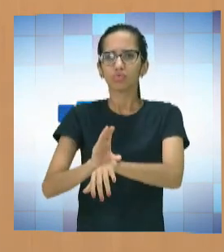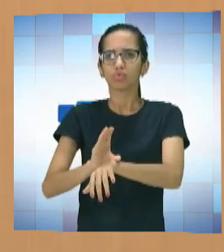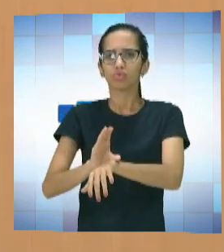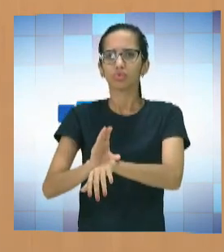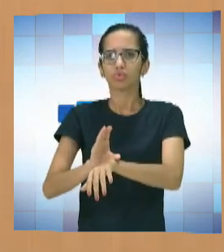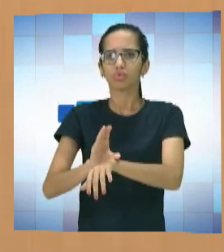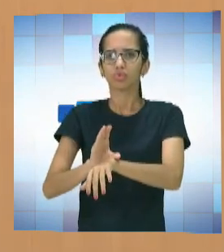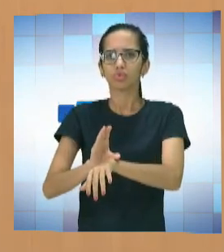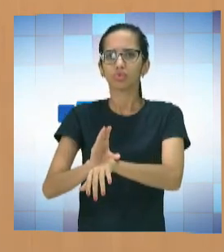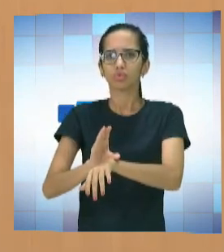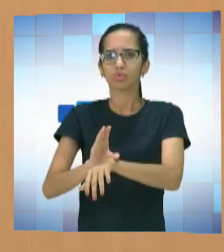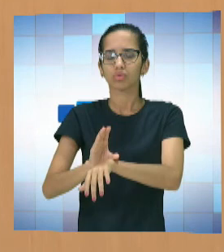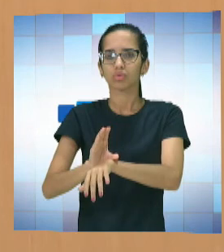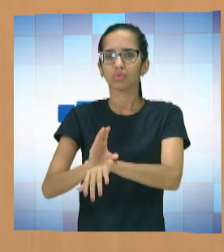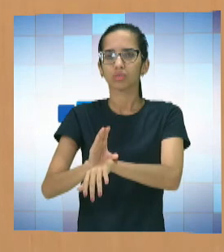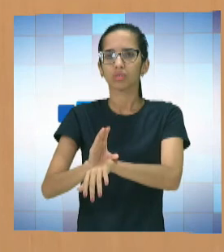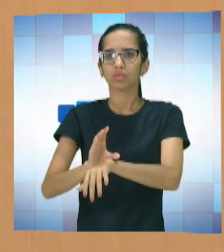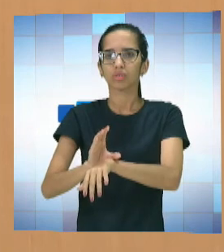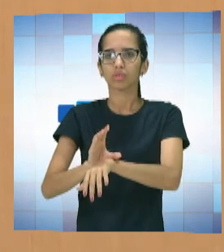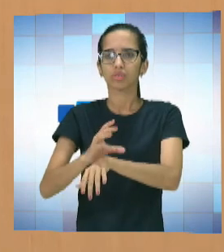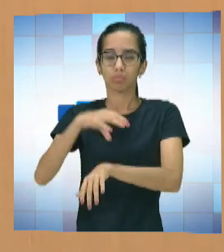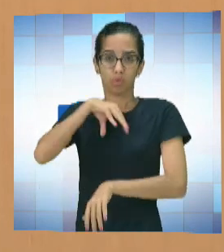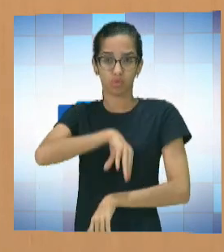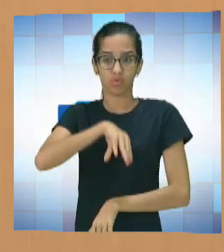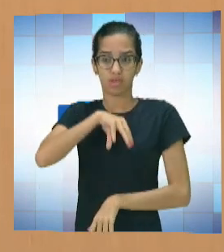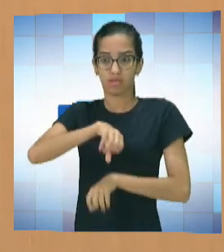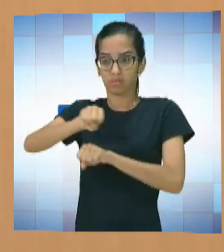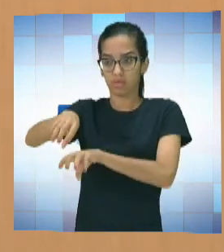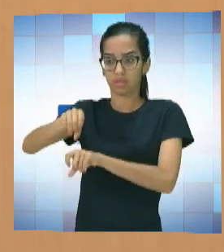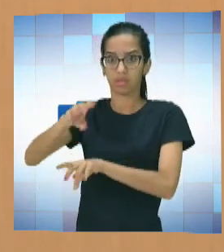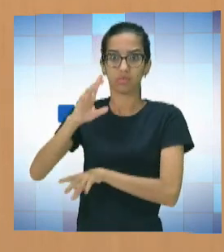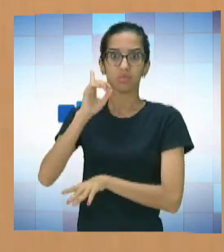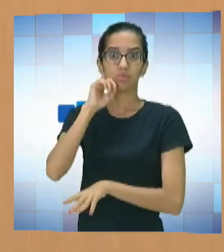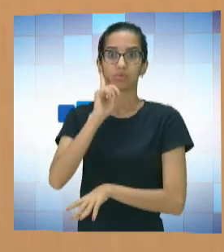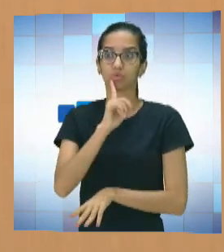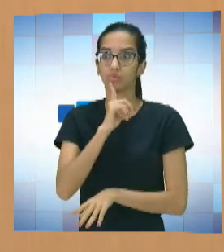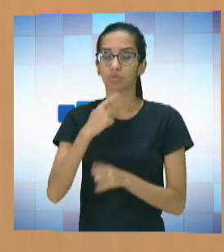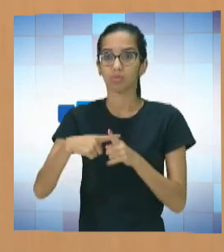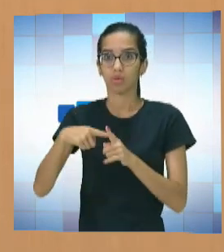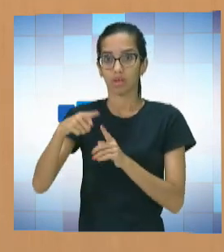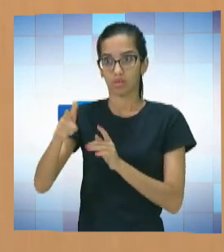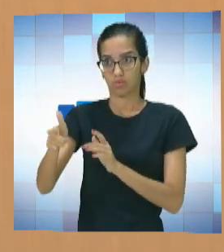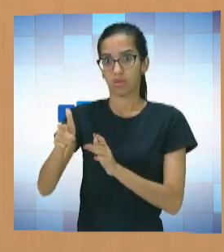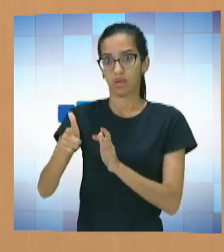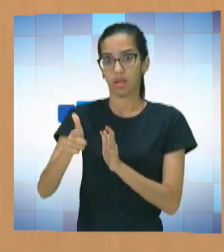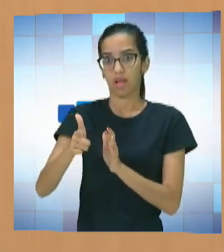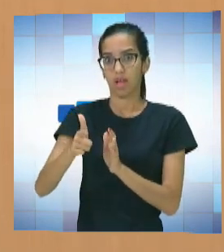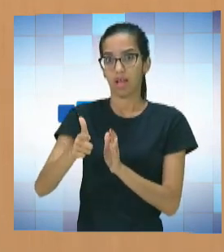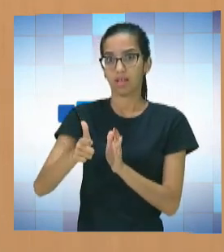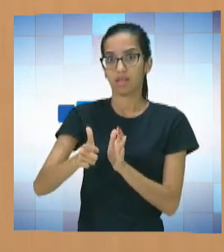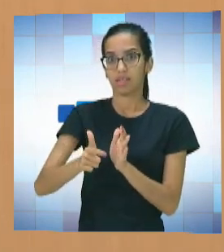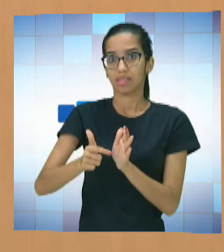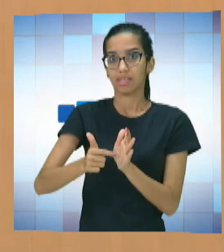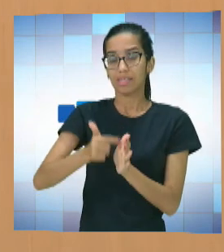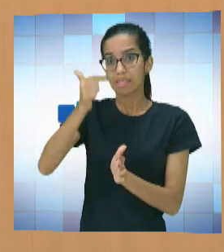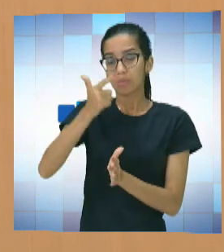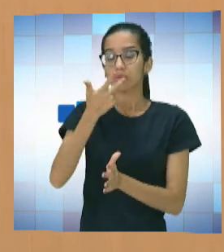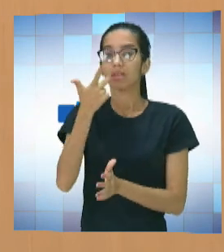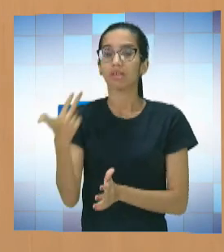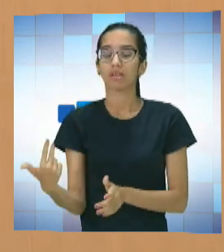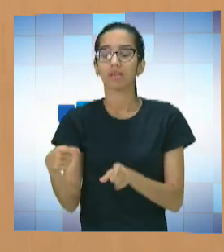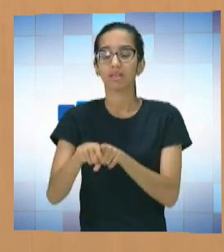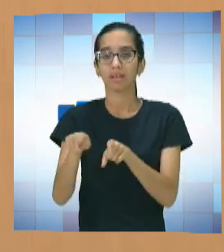portuguesa para os surdos, porque é a sua segunda língua. Curso de braile para as pessoas que